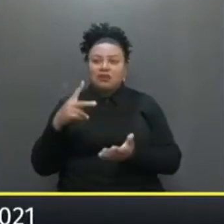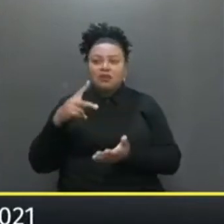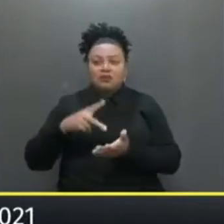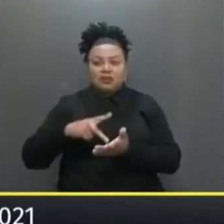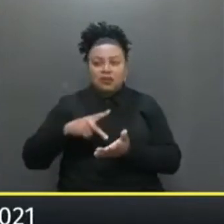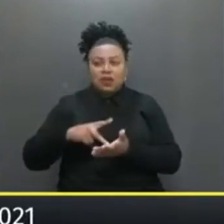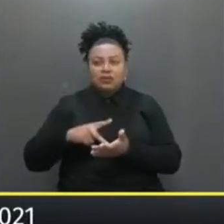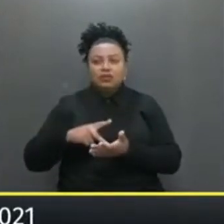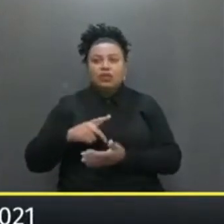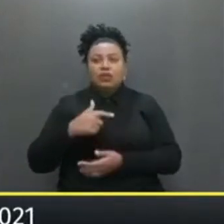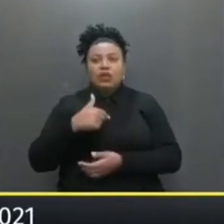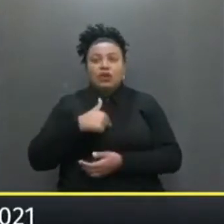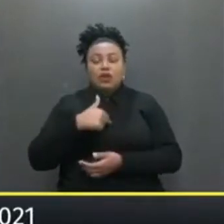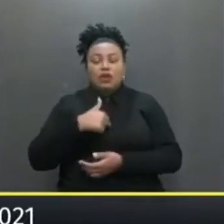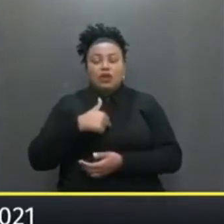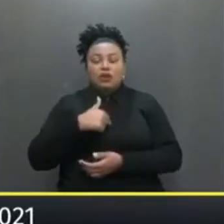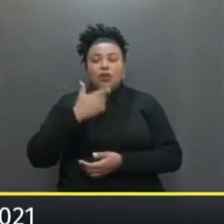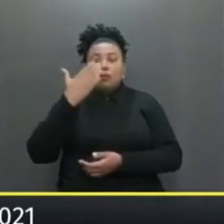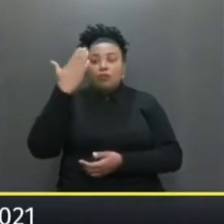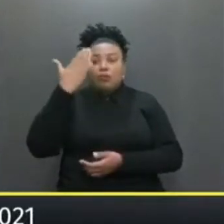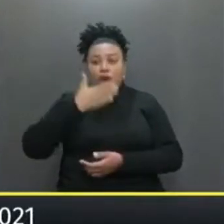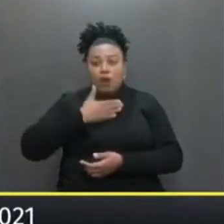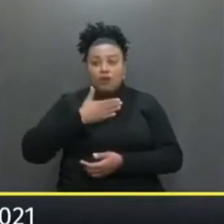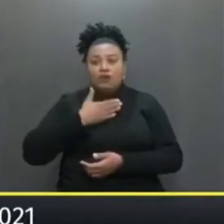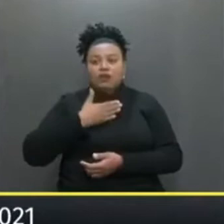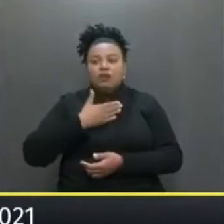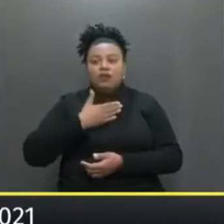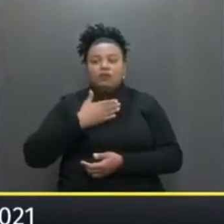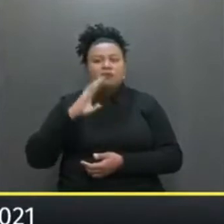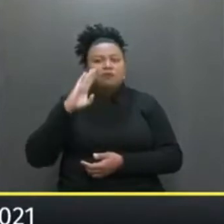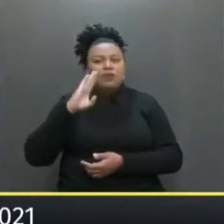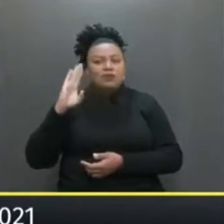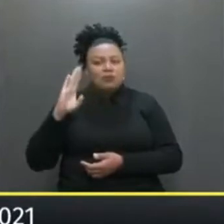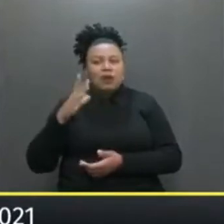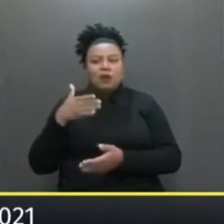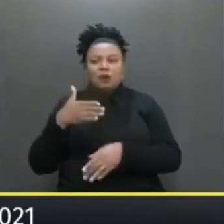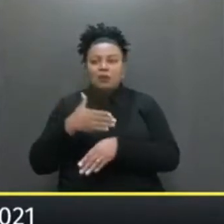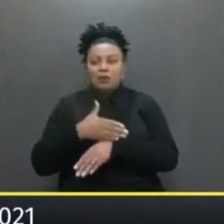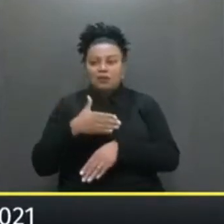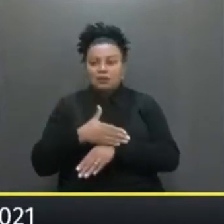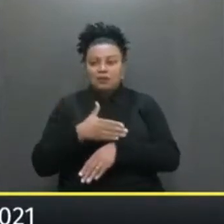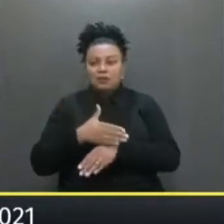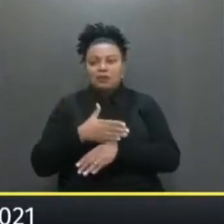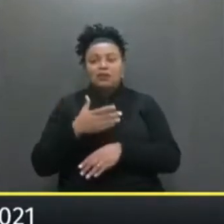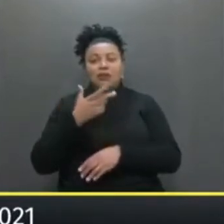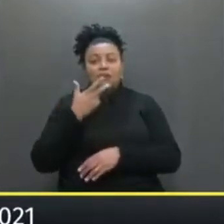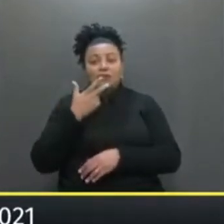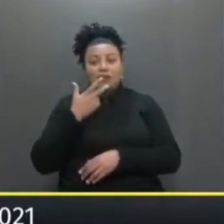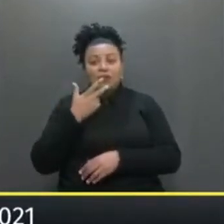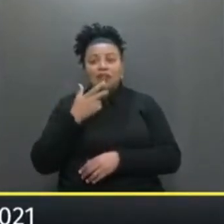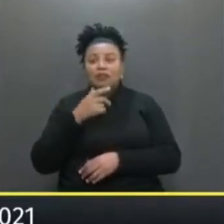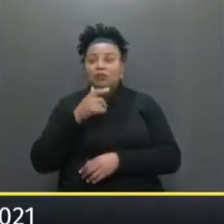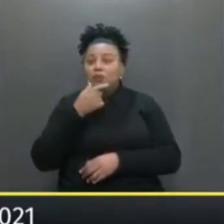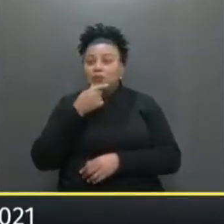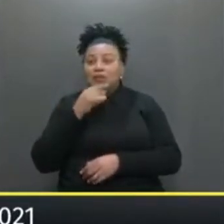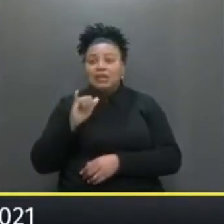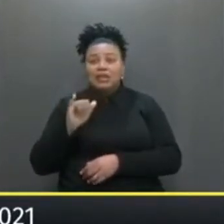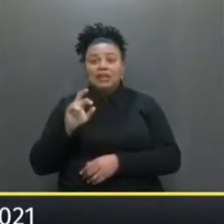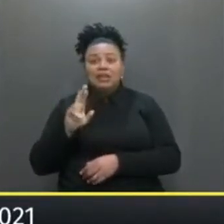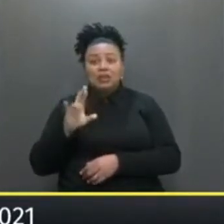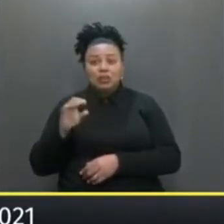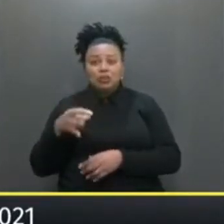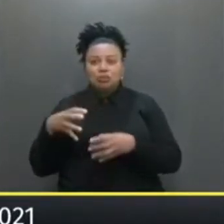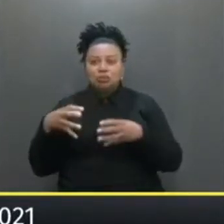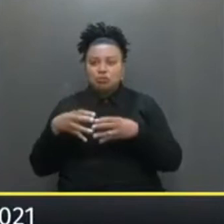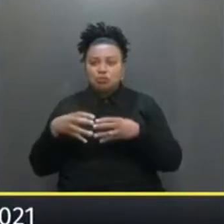Eu fui Testemunha disso Principalmente Nas participações Nas colocações Do Írio Piva Naquele grupo Que o